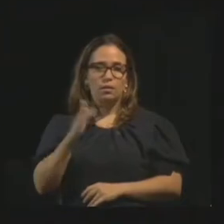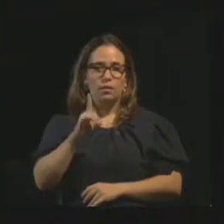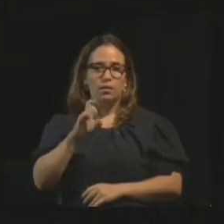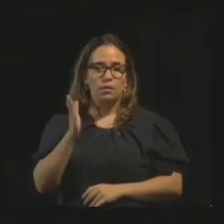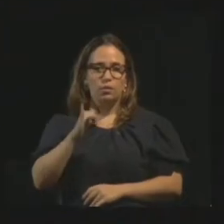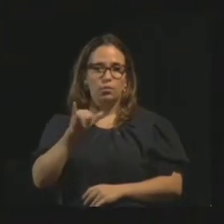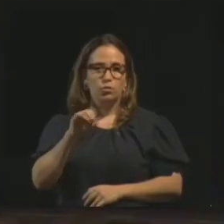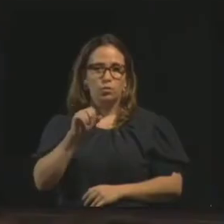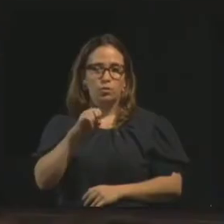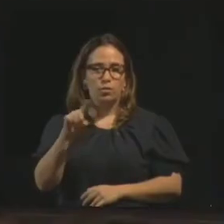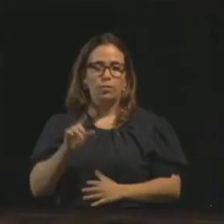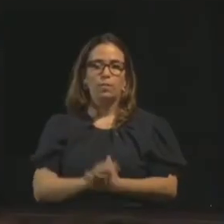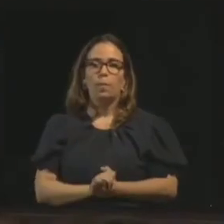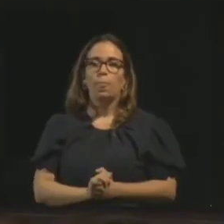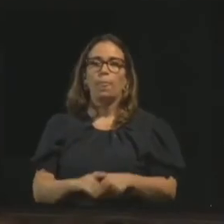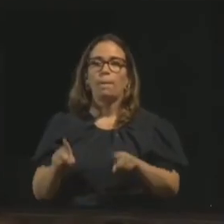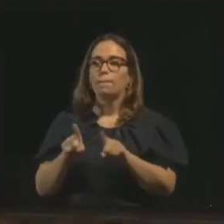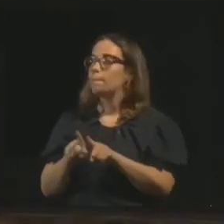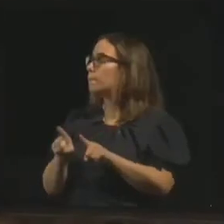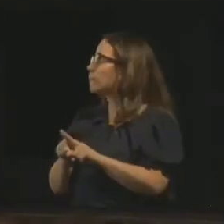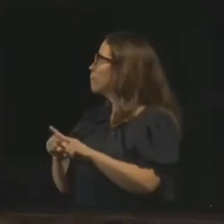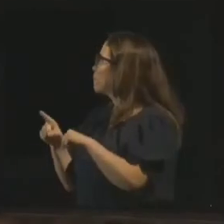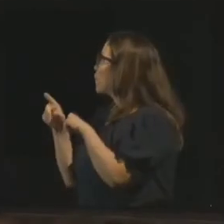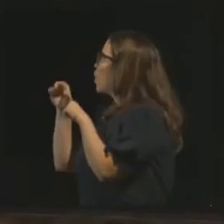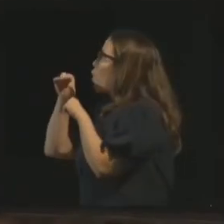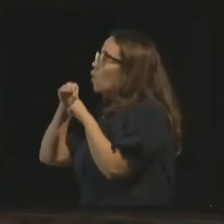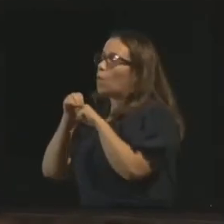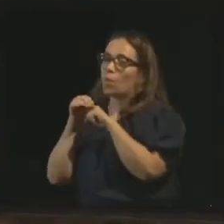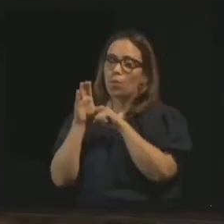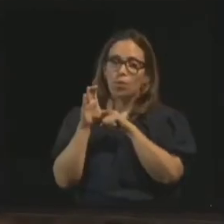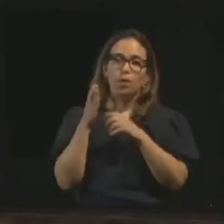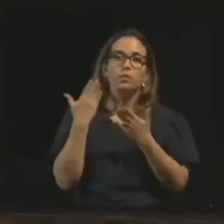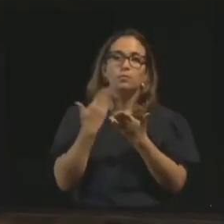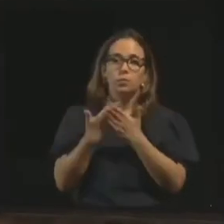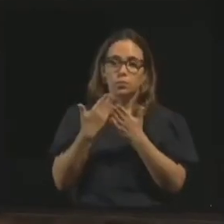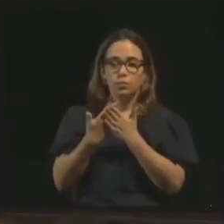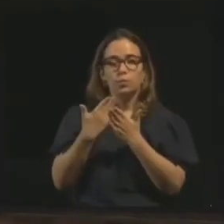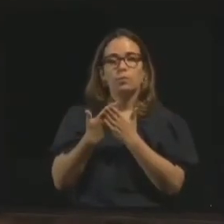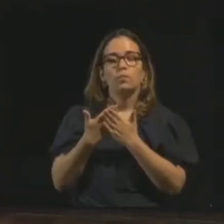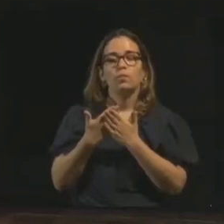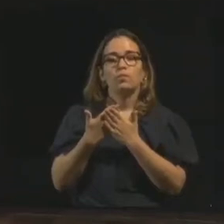isolamento. O autoconhecimento, também, que ela citou, que está